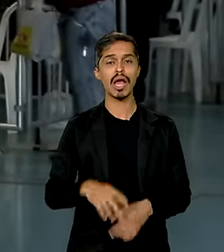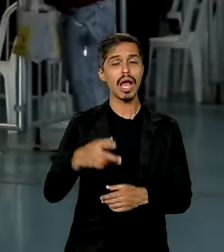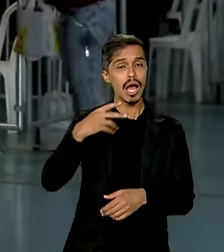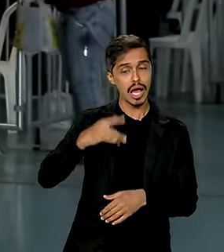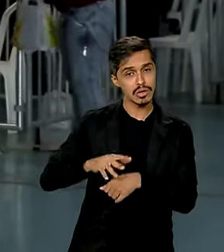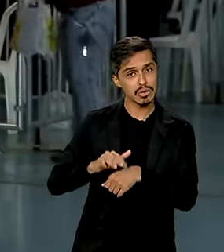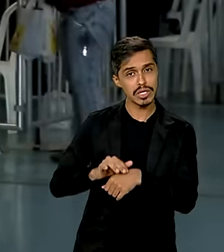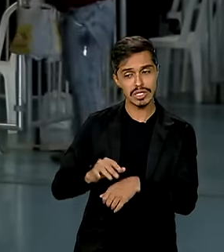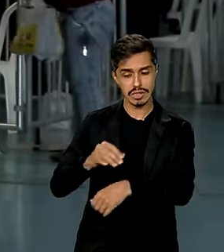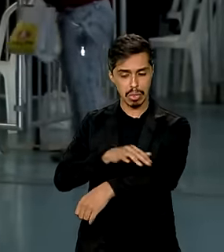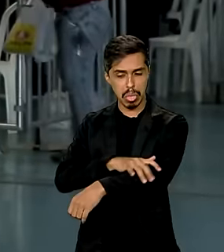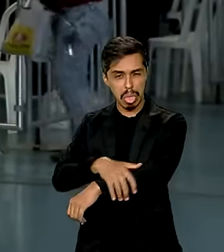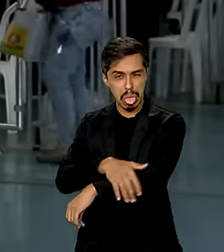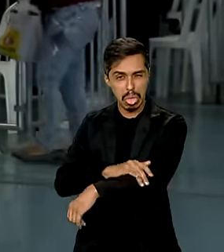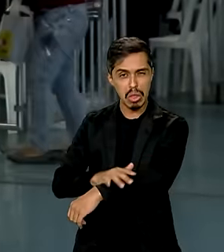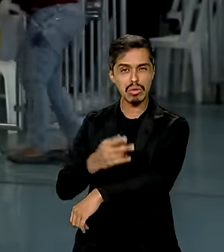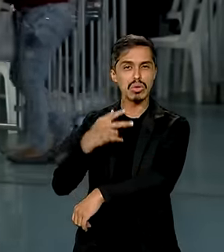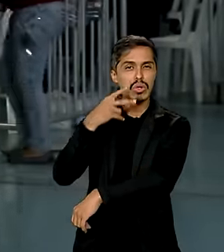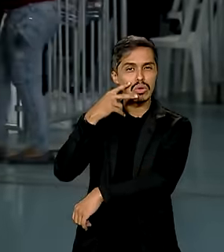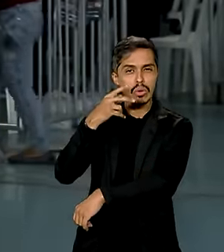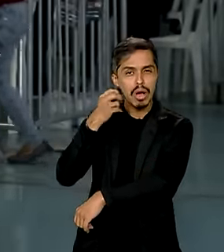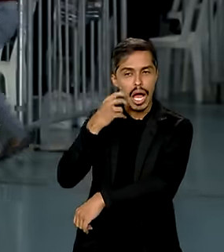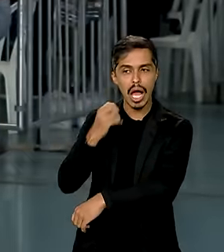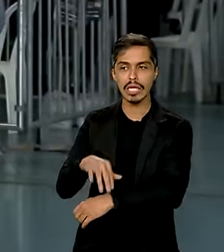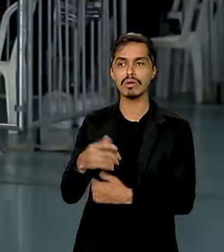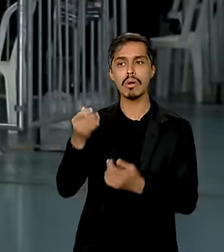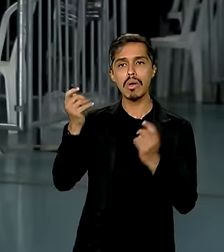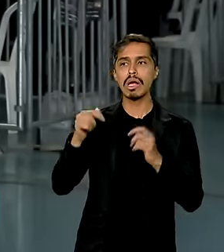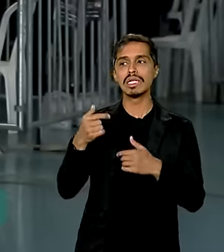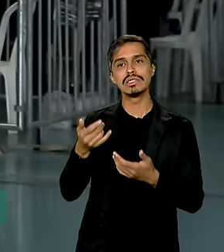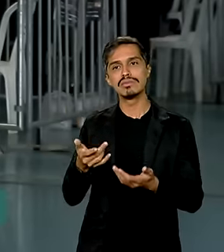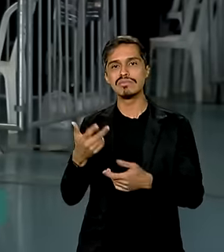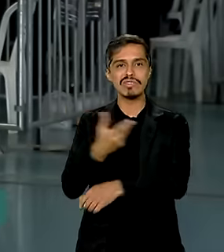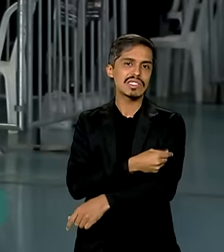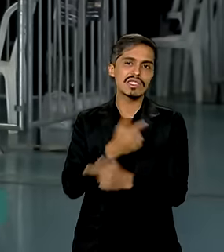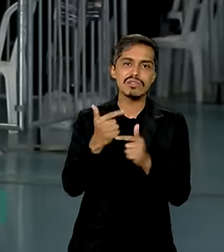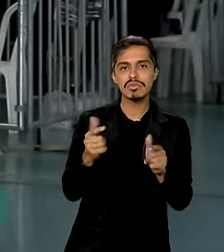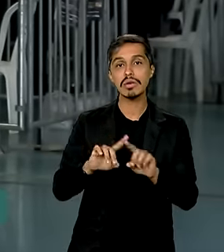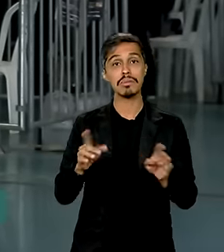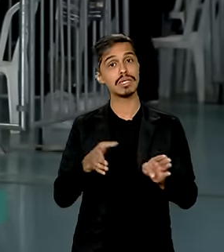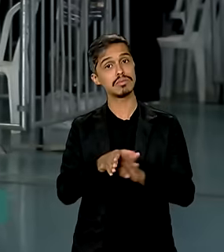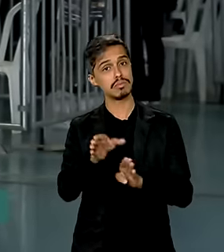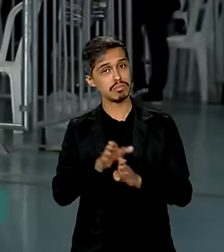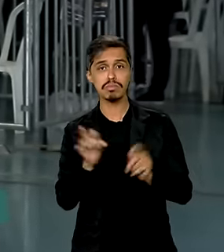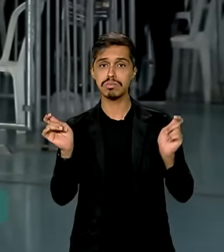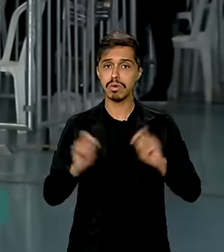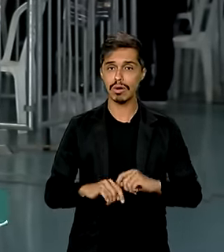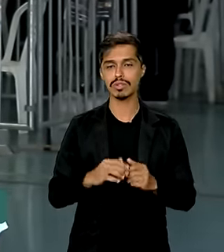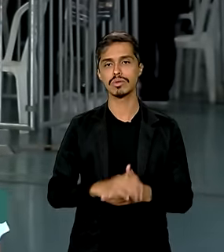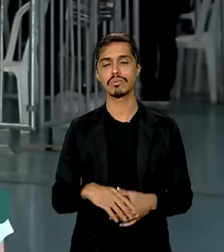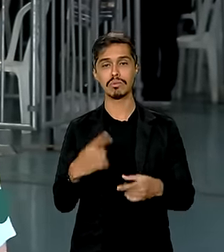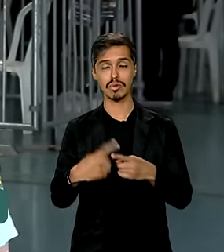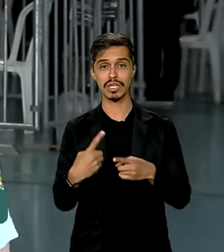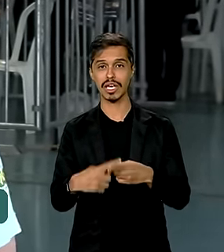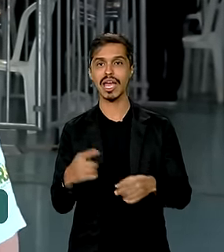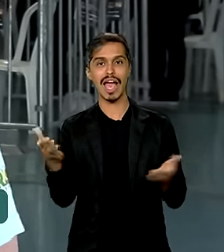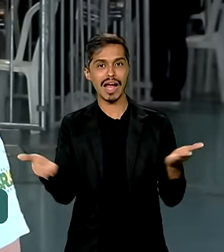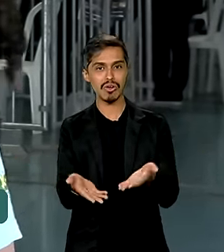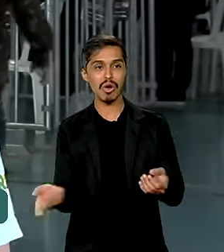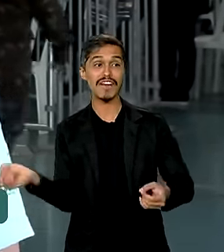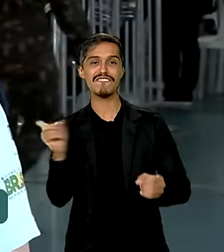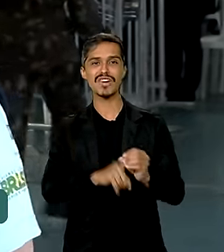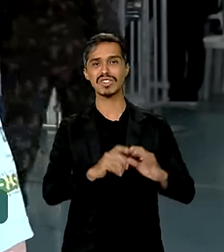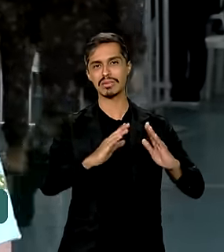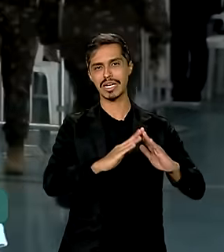evitada. Então a gente orienta muito a população em relação aos cuidados, principalmente nesse momento da volta para casa, da